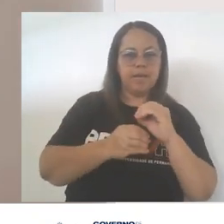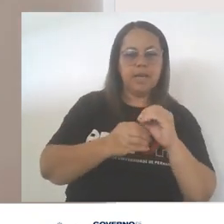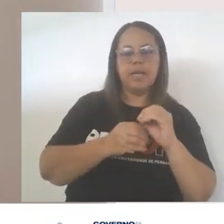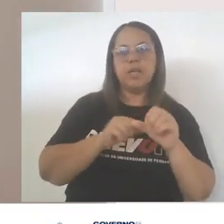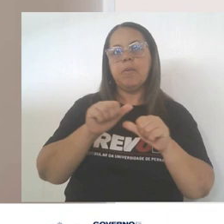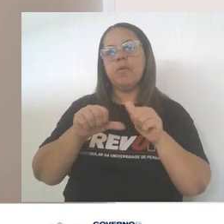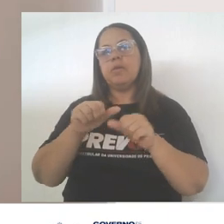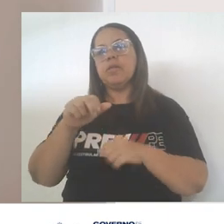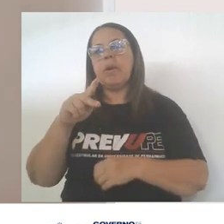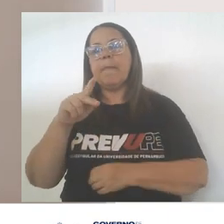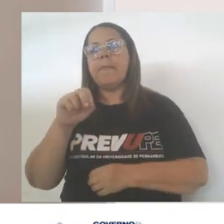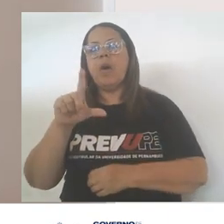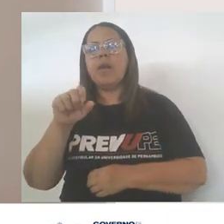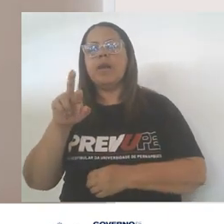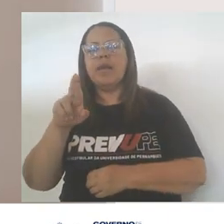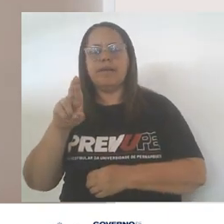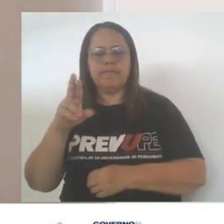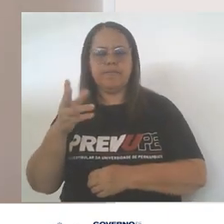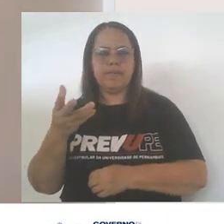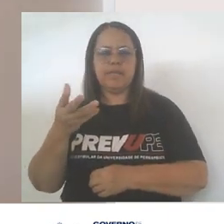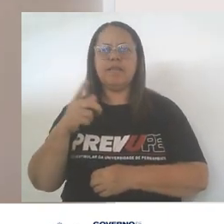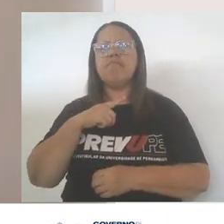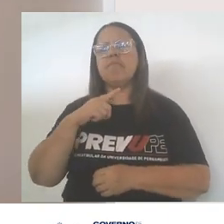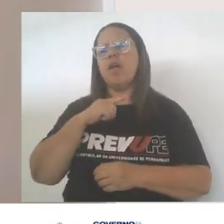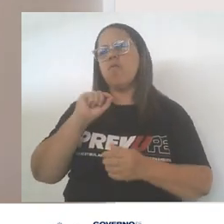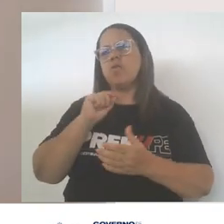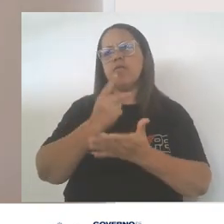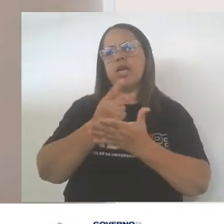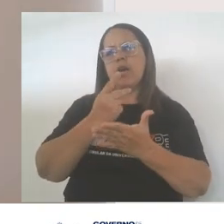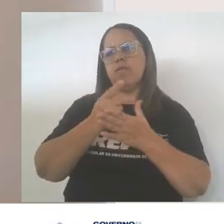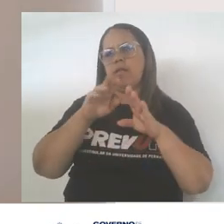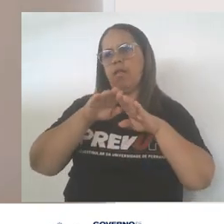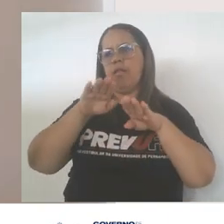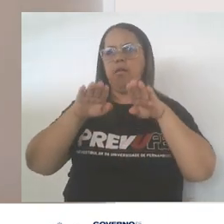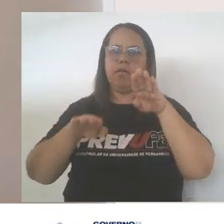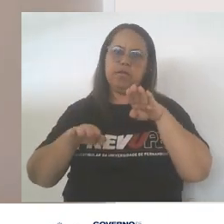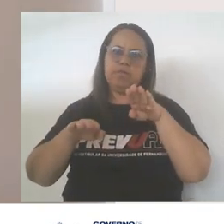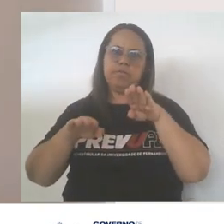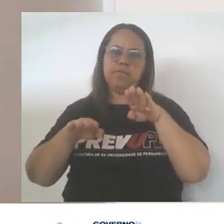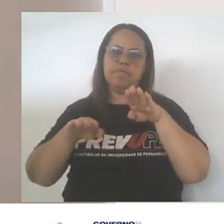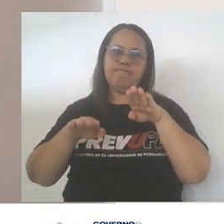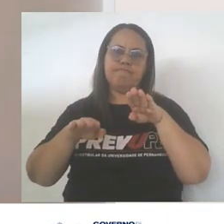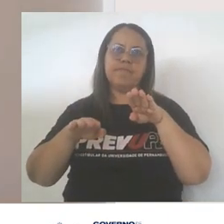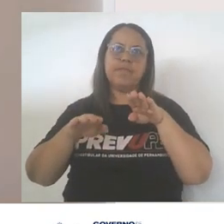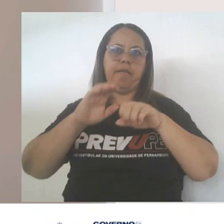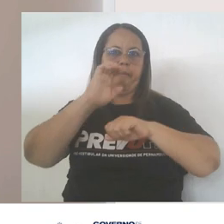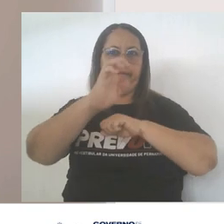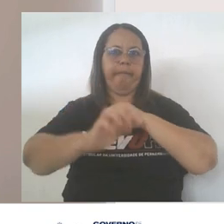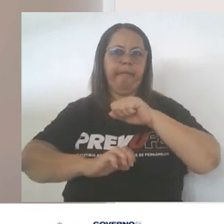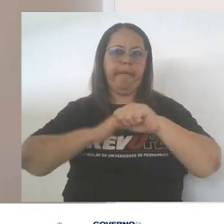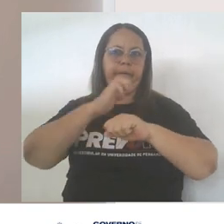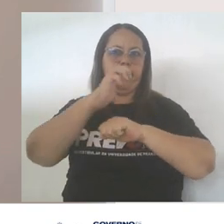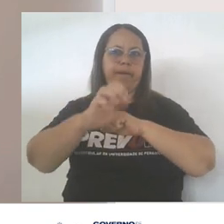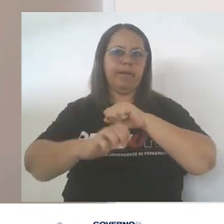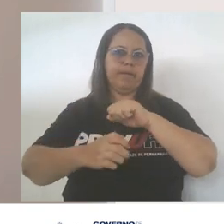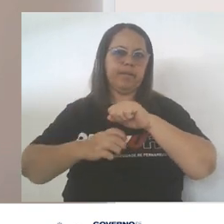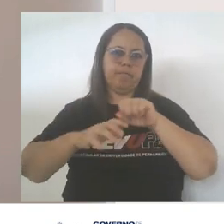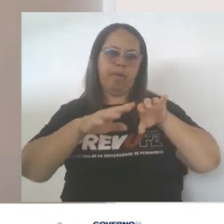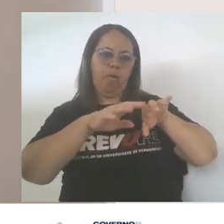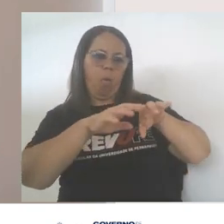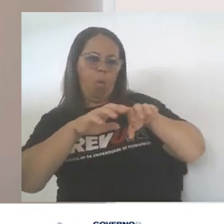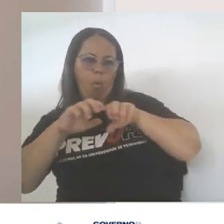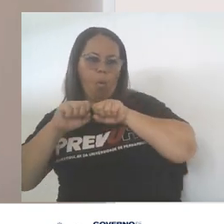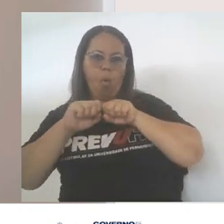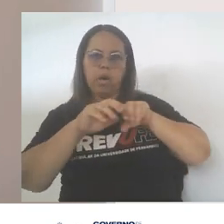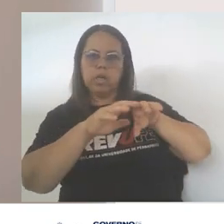Moleculas polares têm uma distribuição desigual de elétrons, o significa que a carga elétrica não está uniformemente distribuída